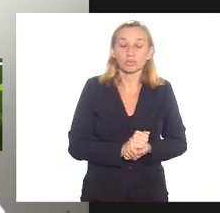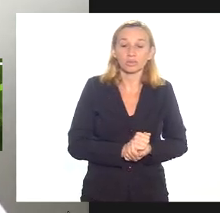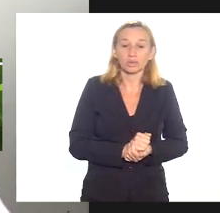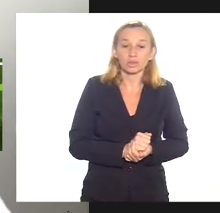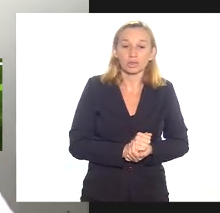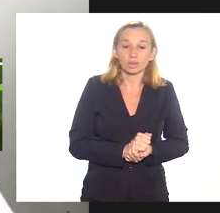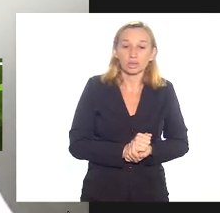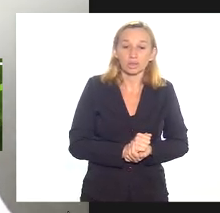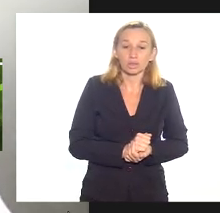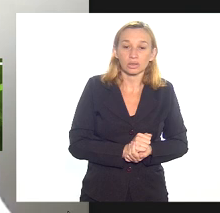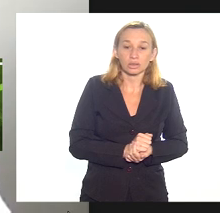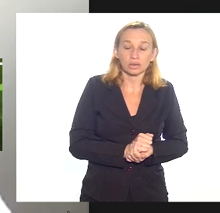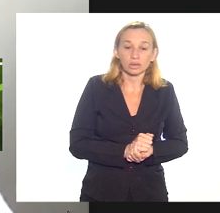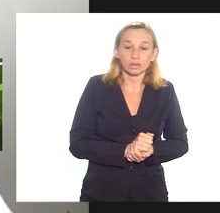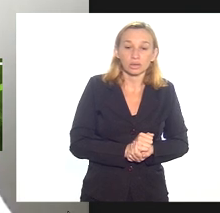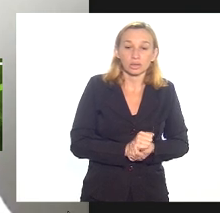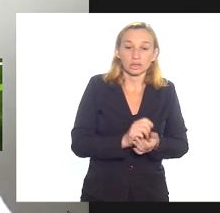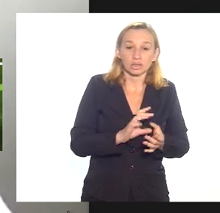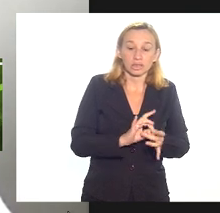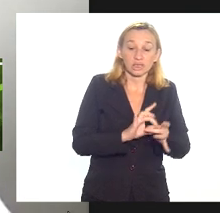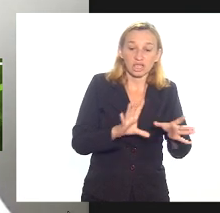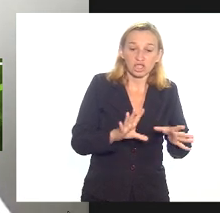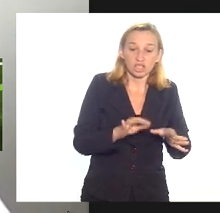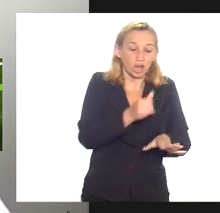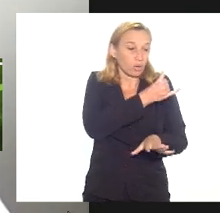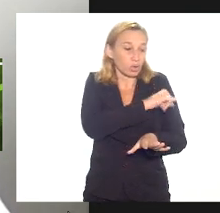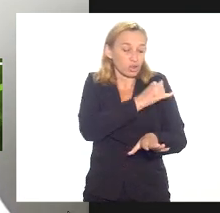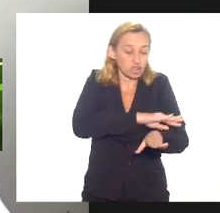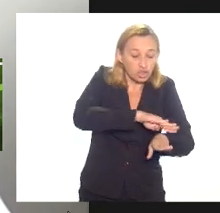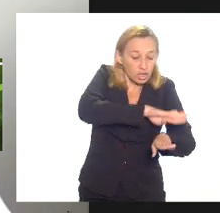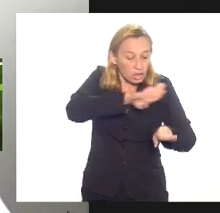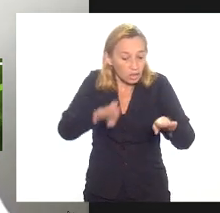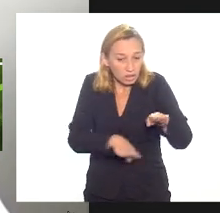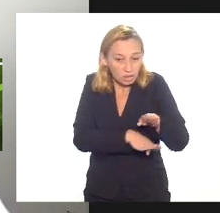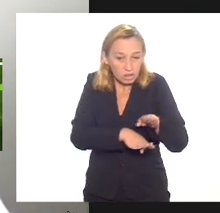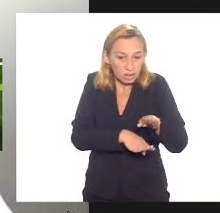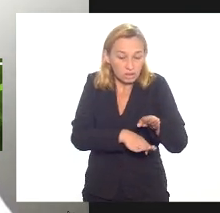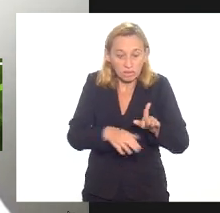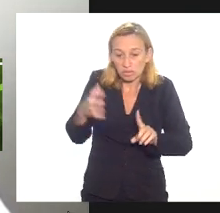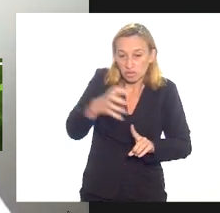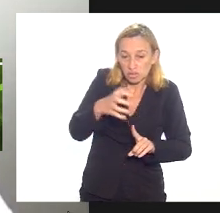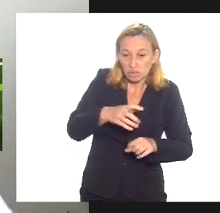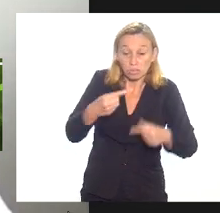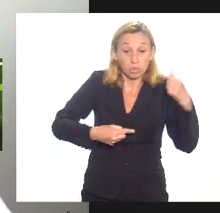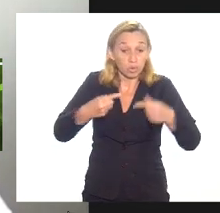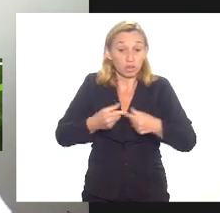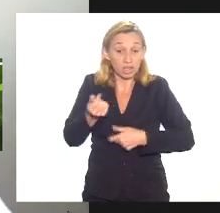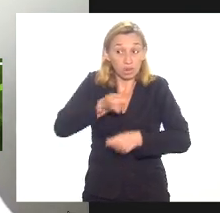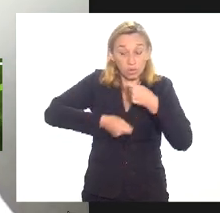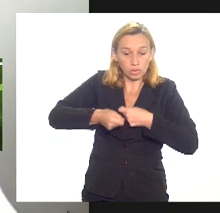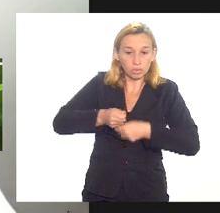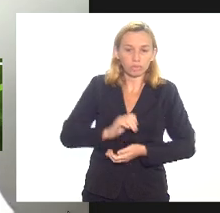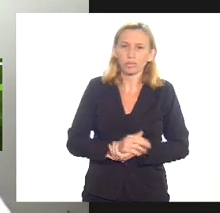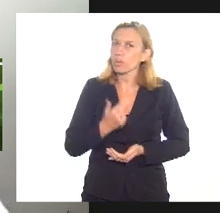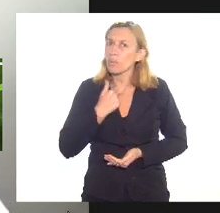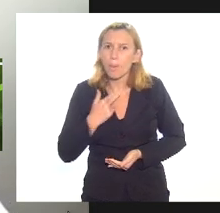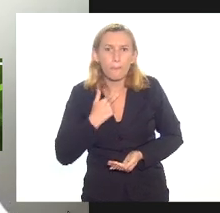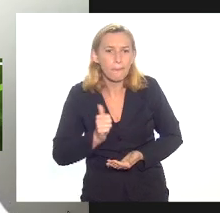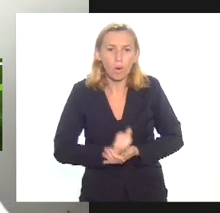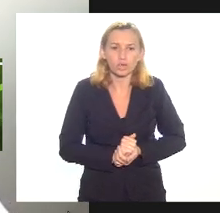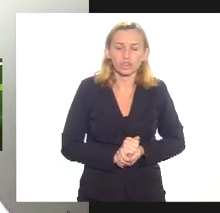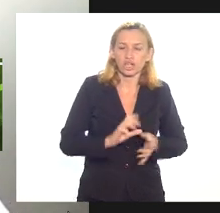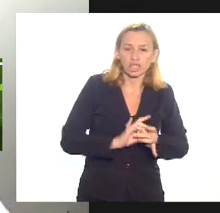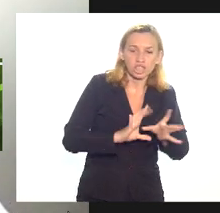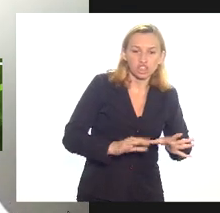o Rio de Janeiro a uma chantagem política e econômica a gente não pode deixar que o